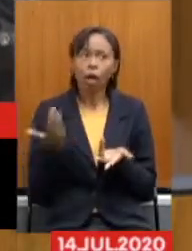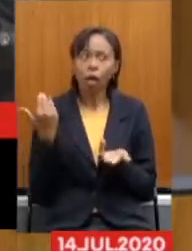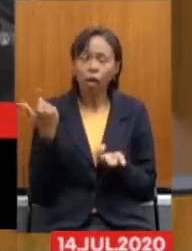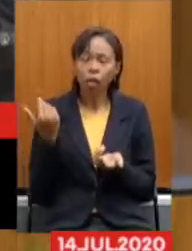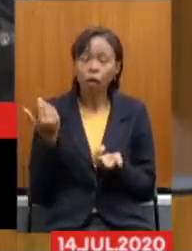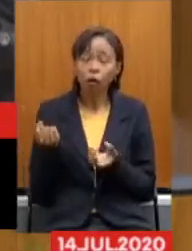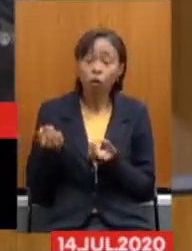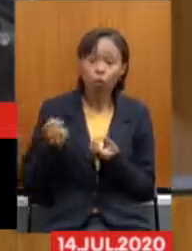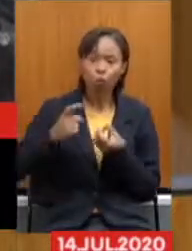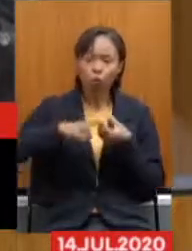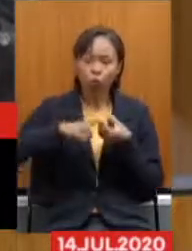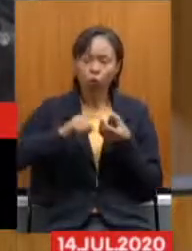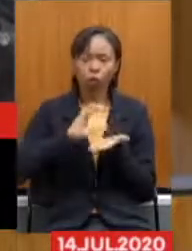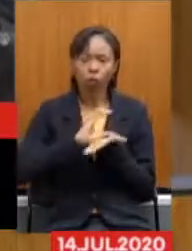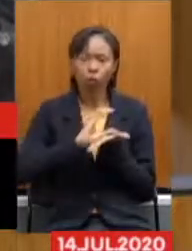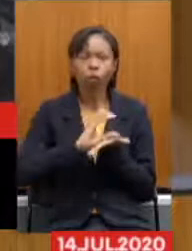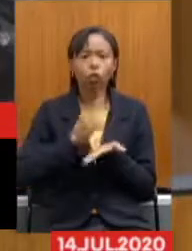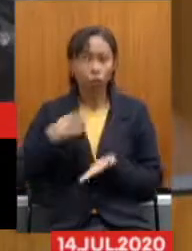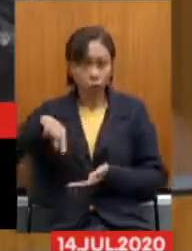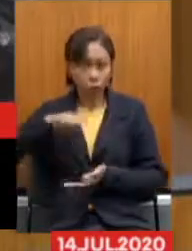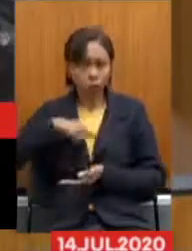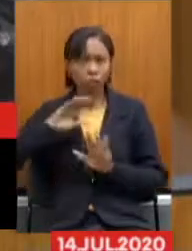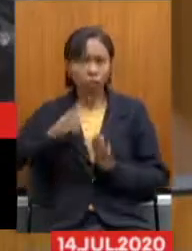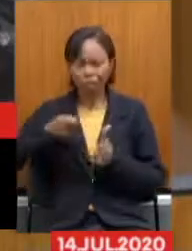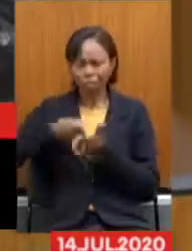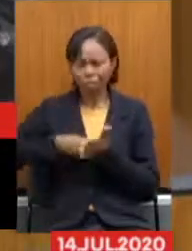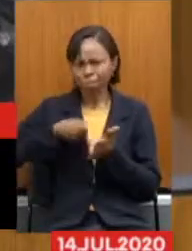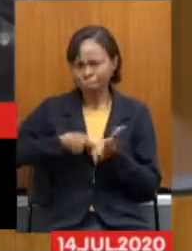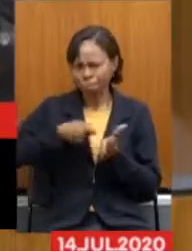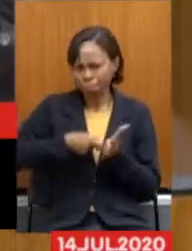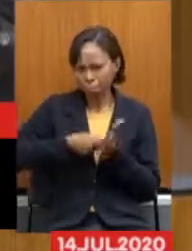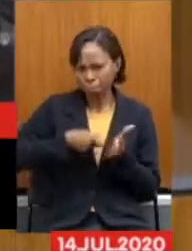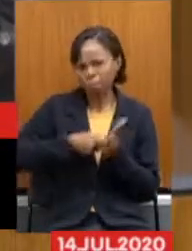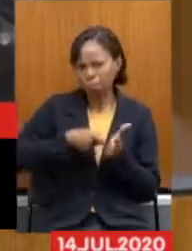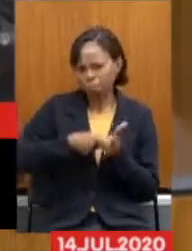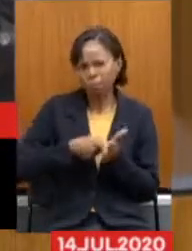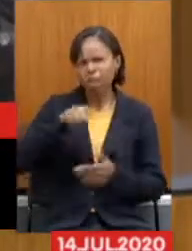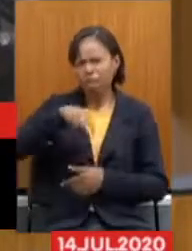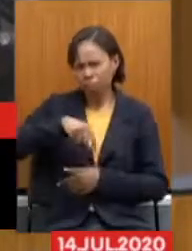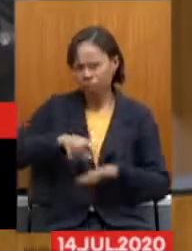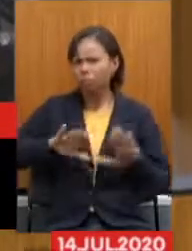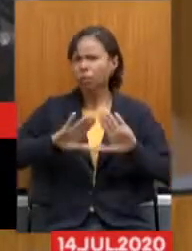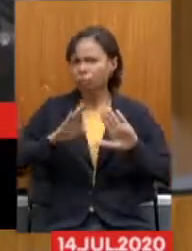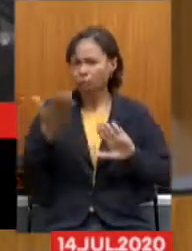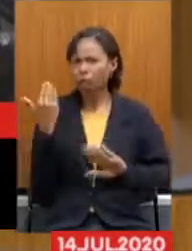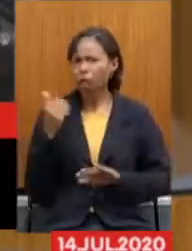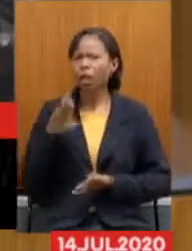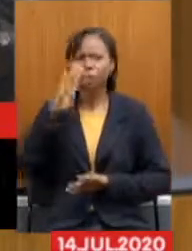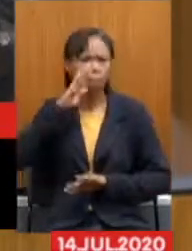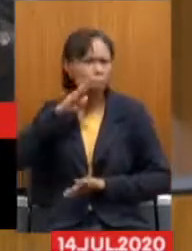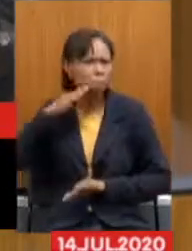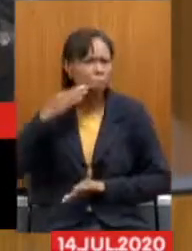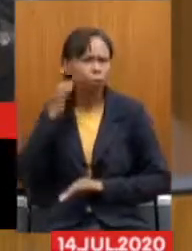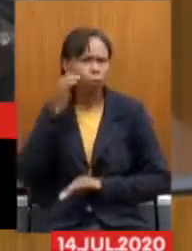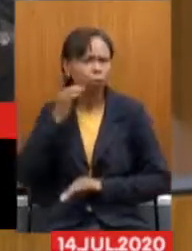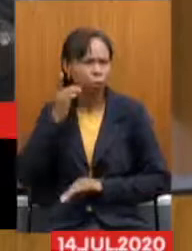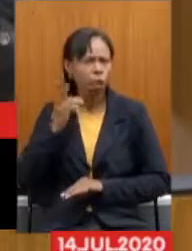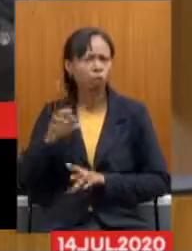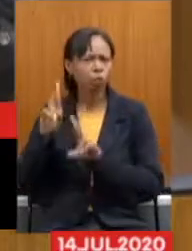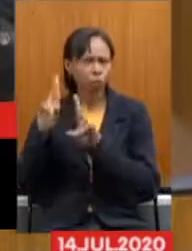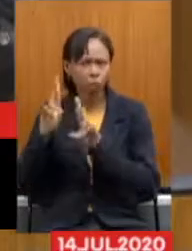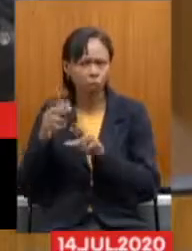Retorna Inclusive Nós tivemos Uma luta Aqui nessa casa A deputada Beatriz Que encabeçou Essa luta Para a gente Aqui